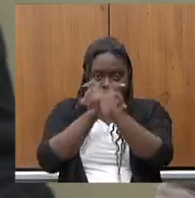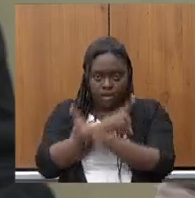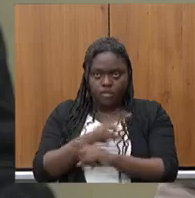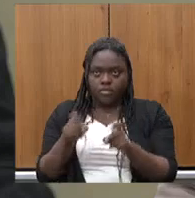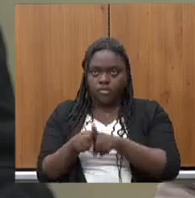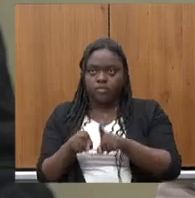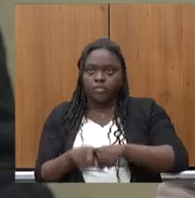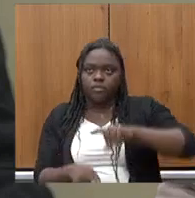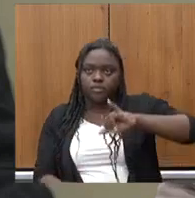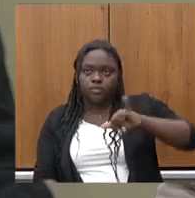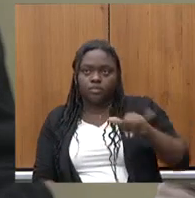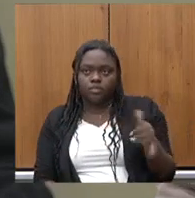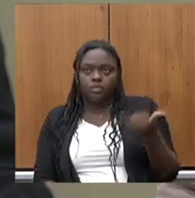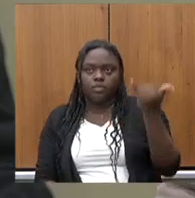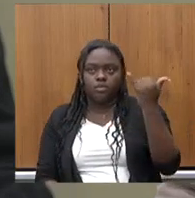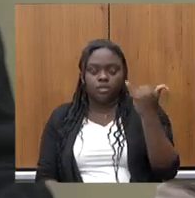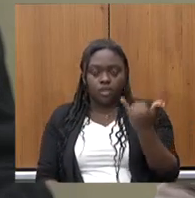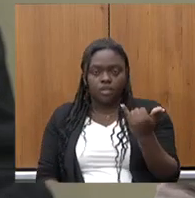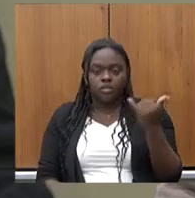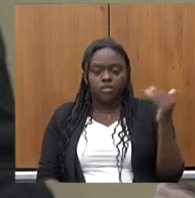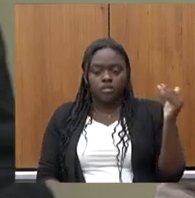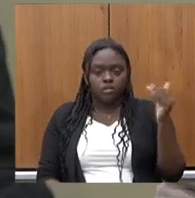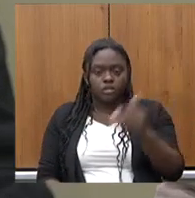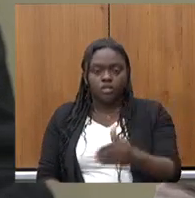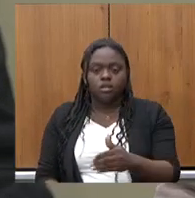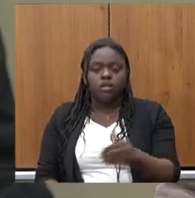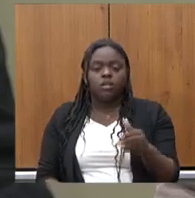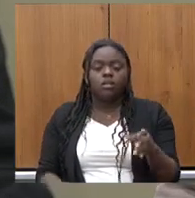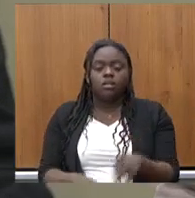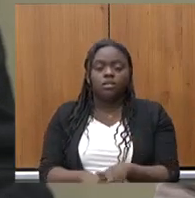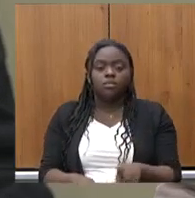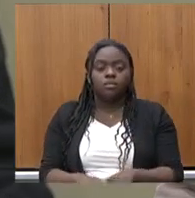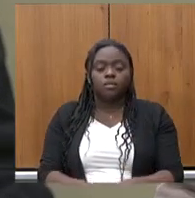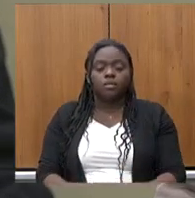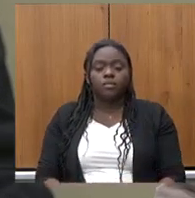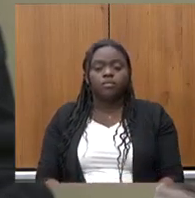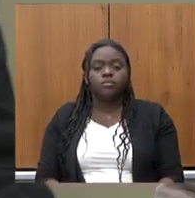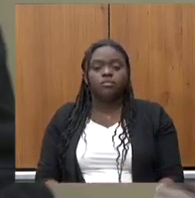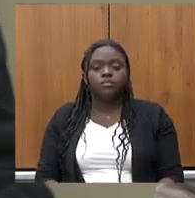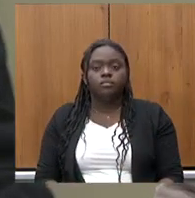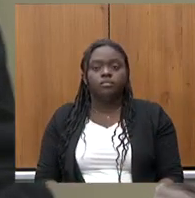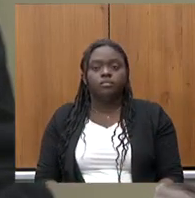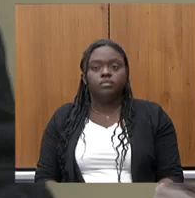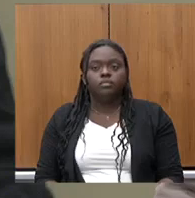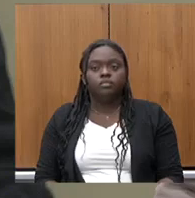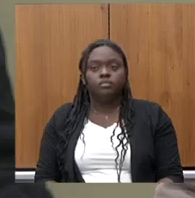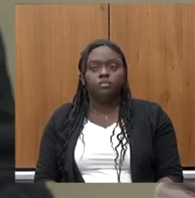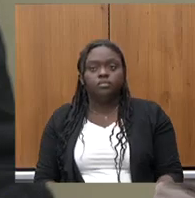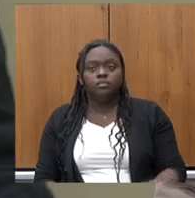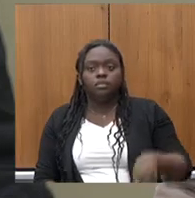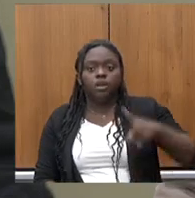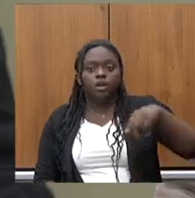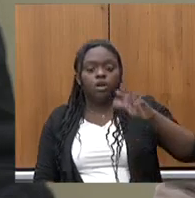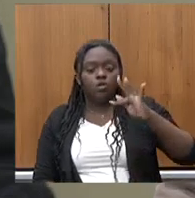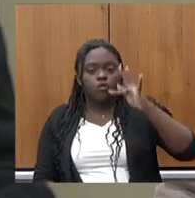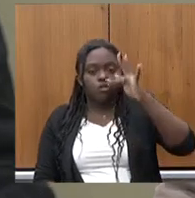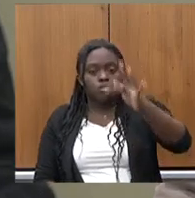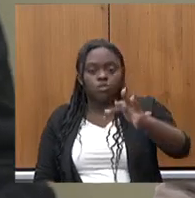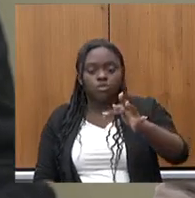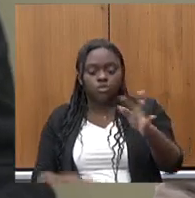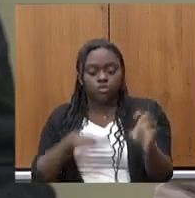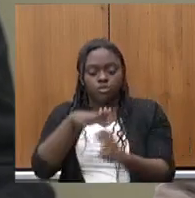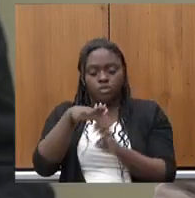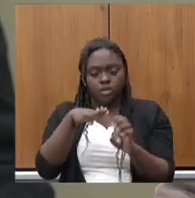para as oportunidades que chegam e torná-los empreendedores, pessoas